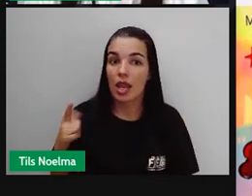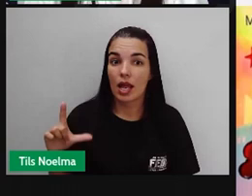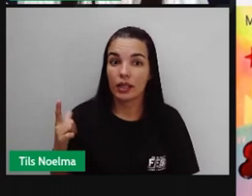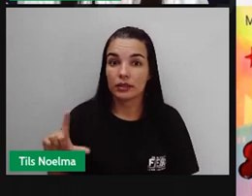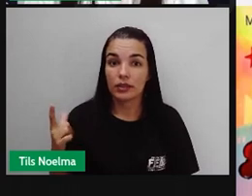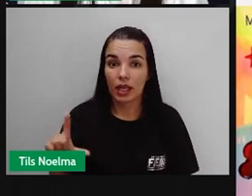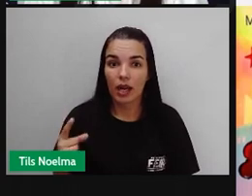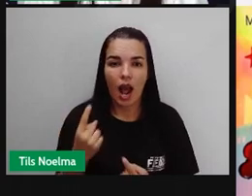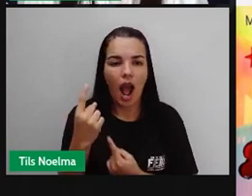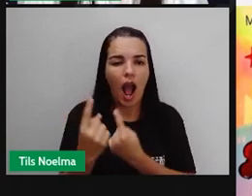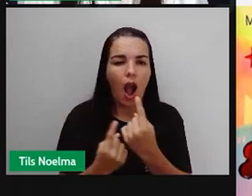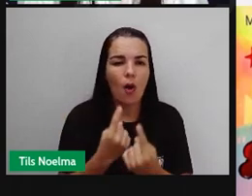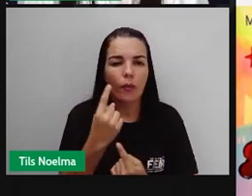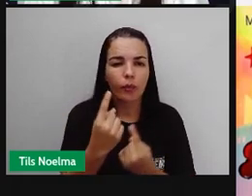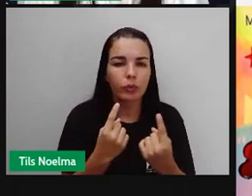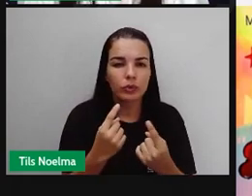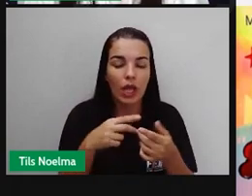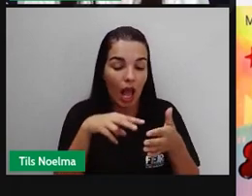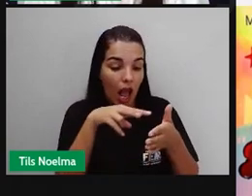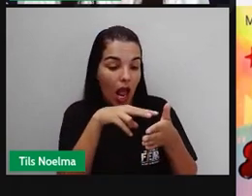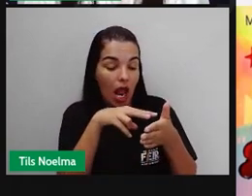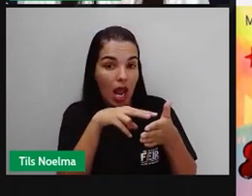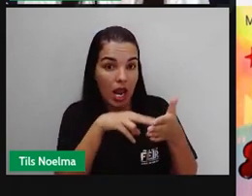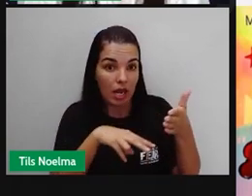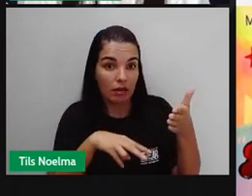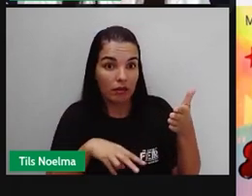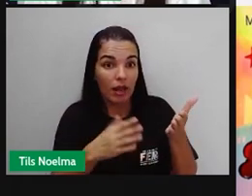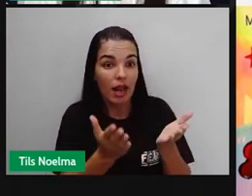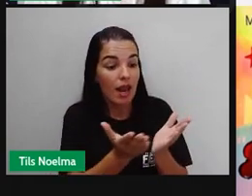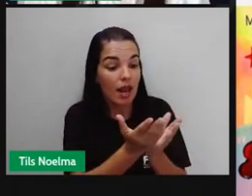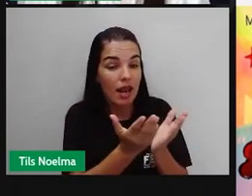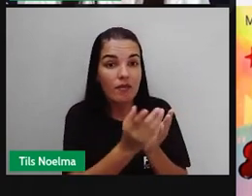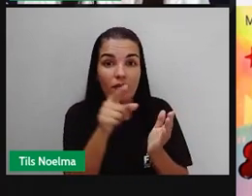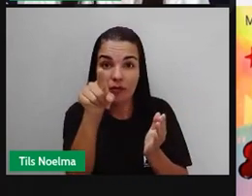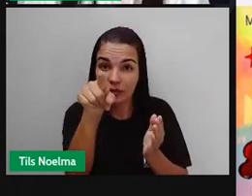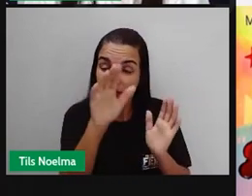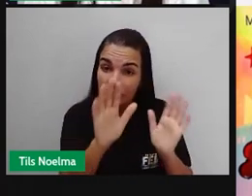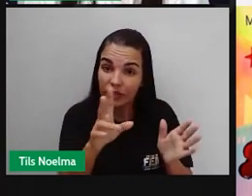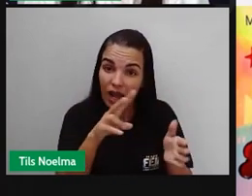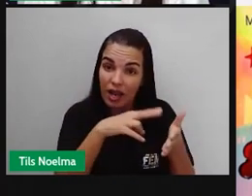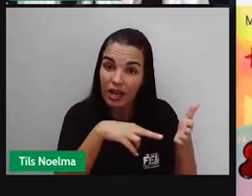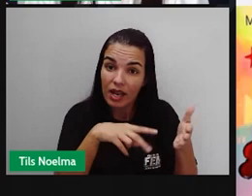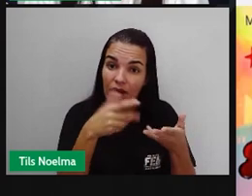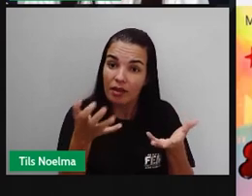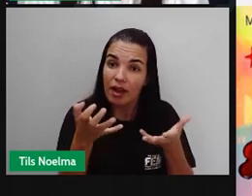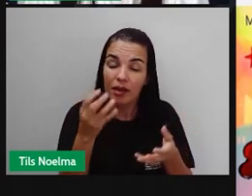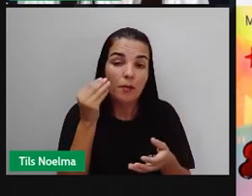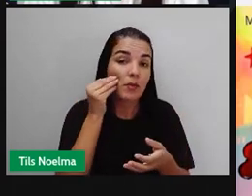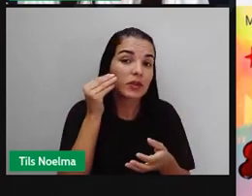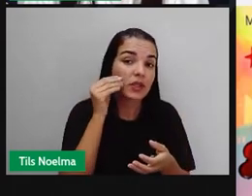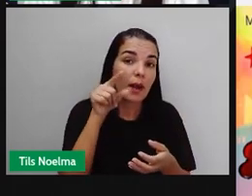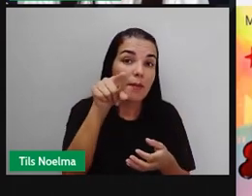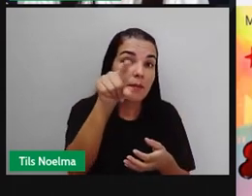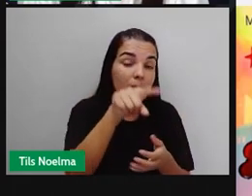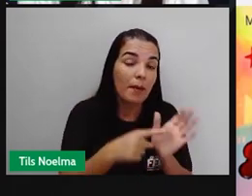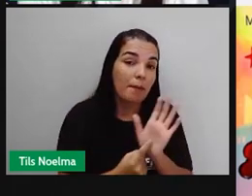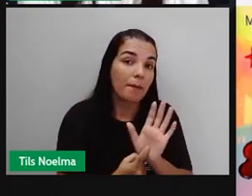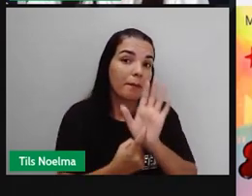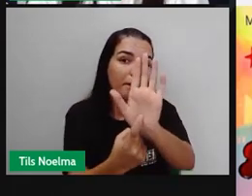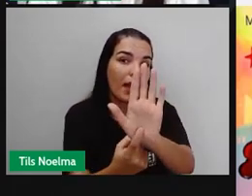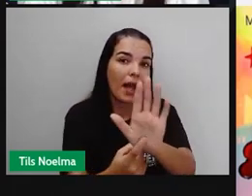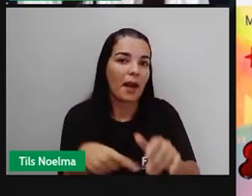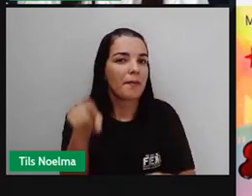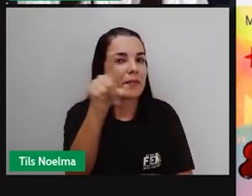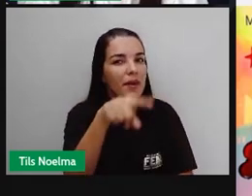alguns livros aí que a PRO já leu e gostaria de apresentar para vocês. Mas aqui nós já temos